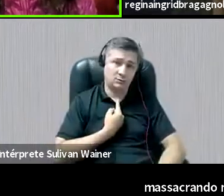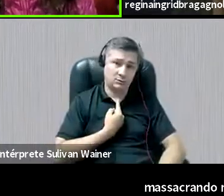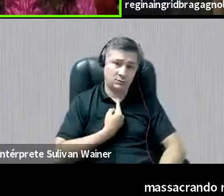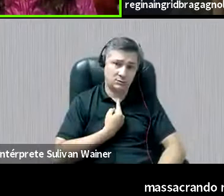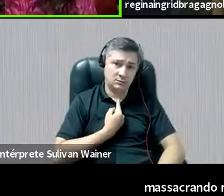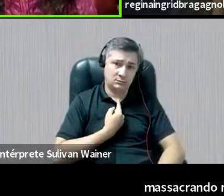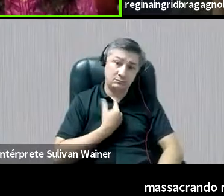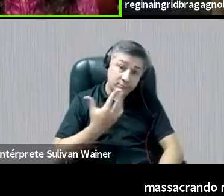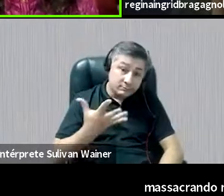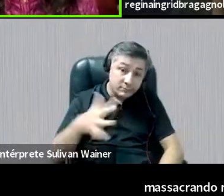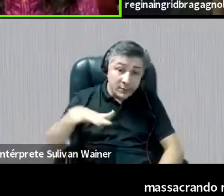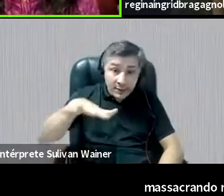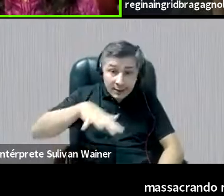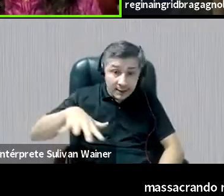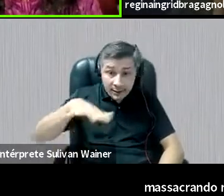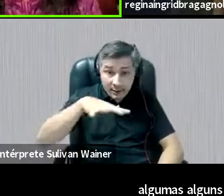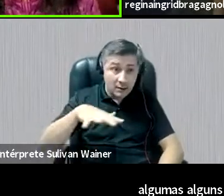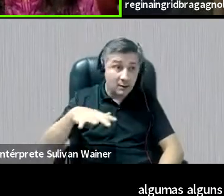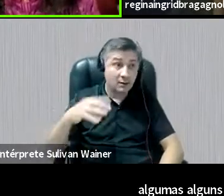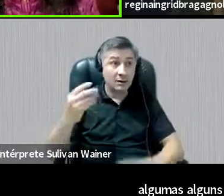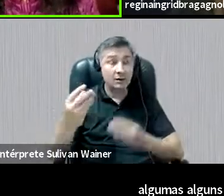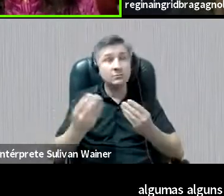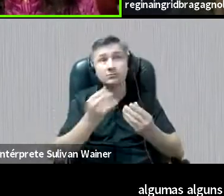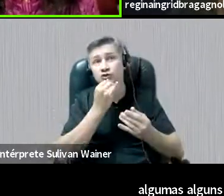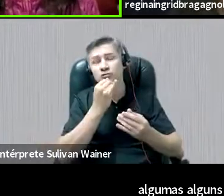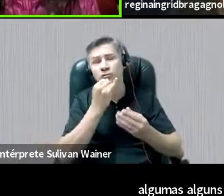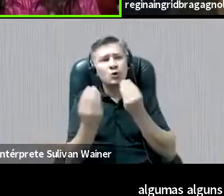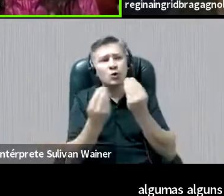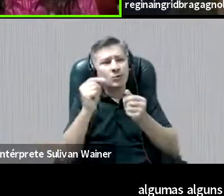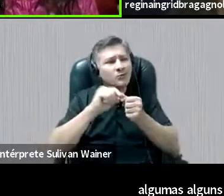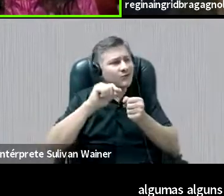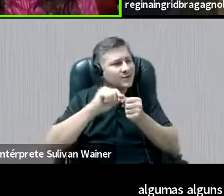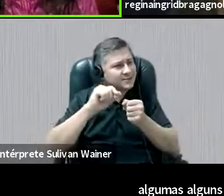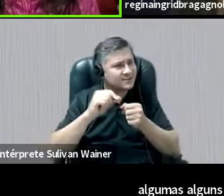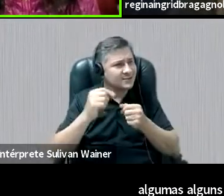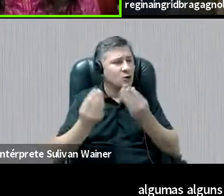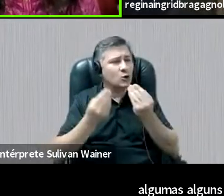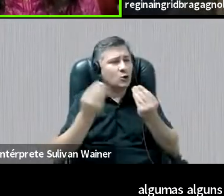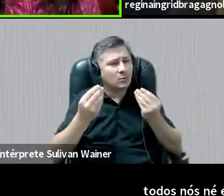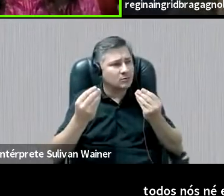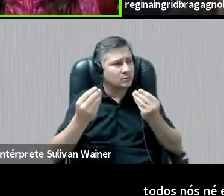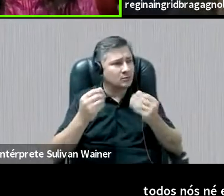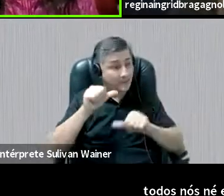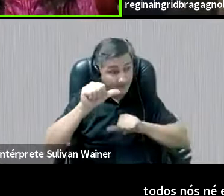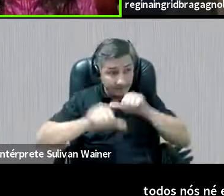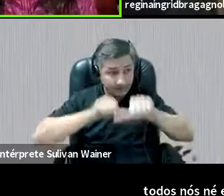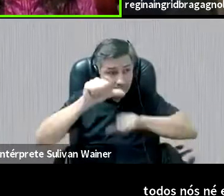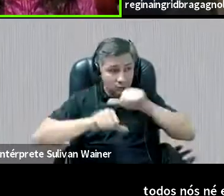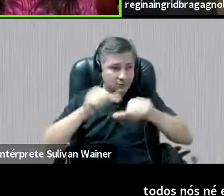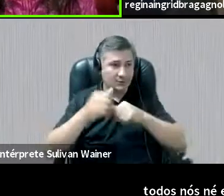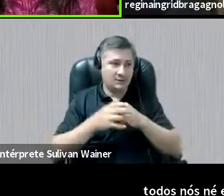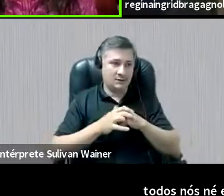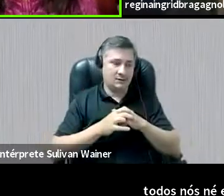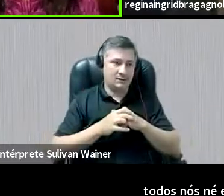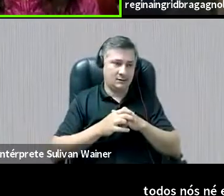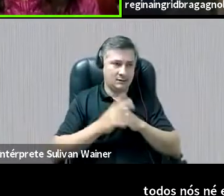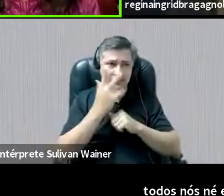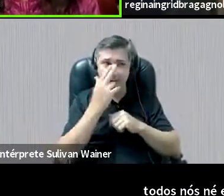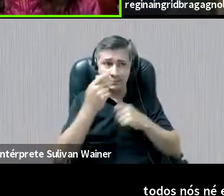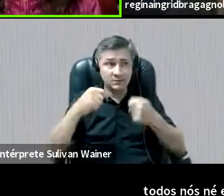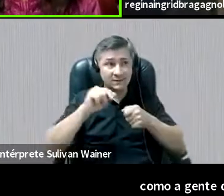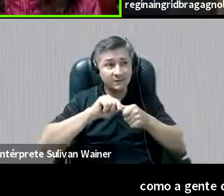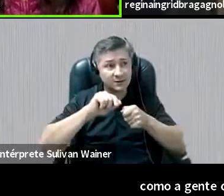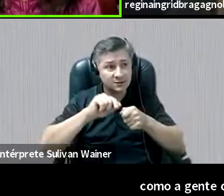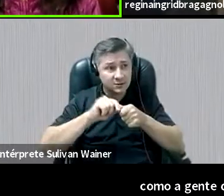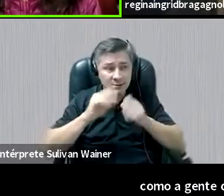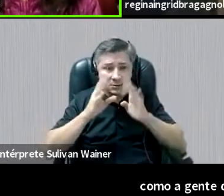E na arena, né? De como a gente deve fazer, né? De como a gente pode mudar, né? A gente tem que fazer essa